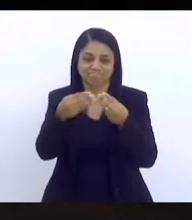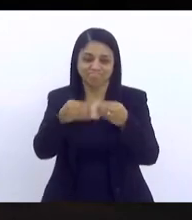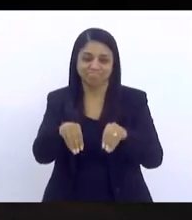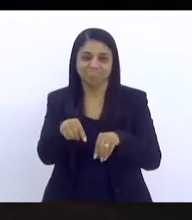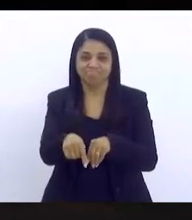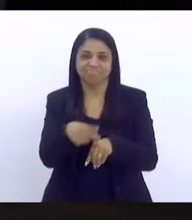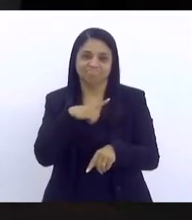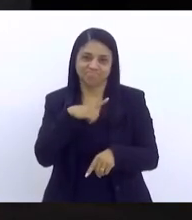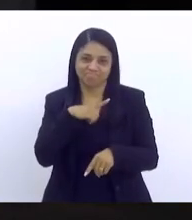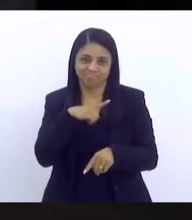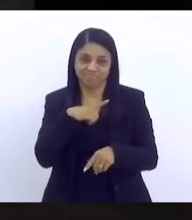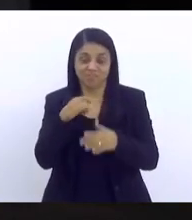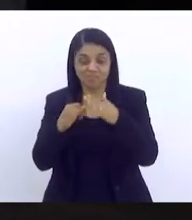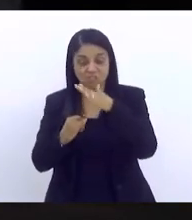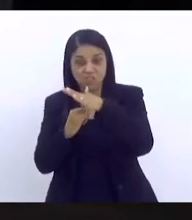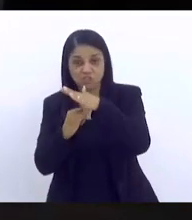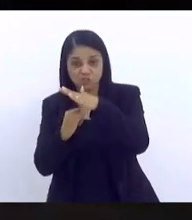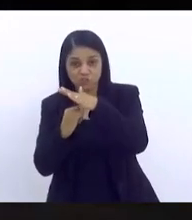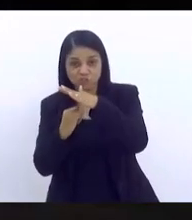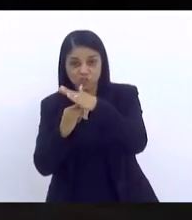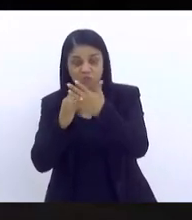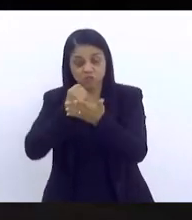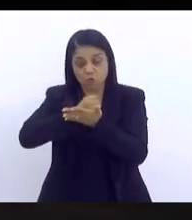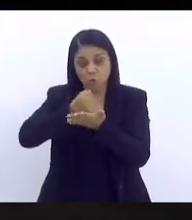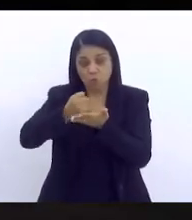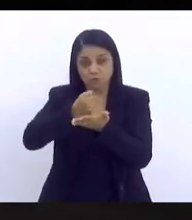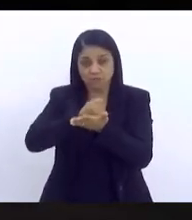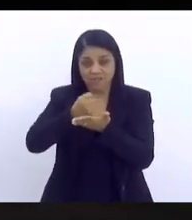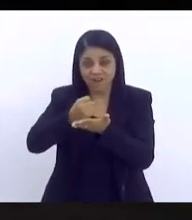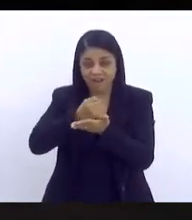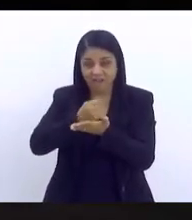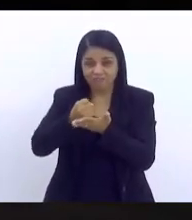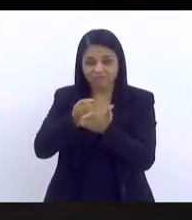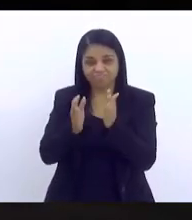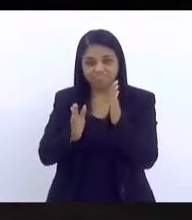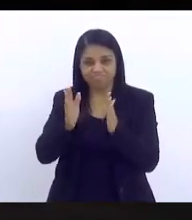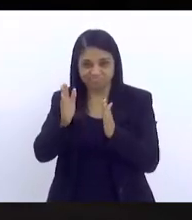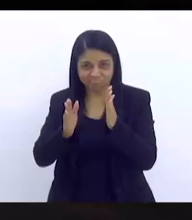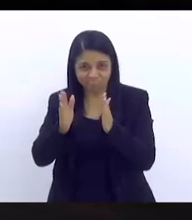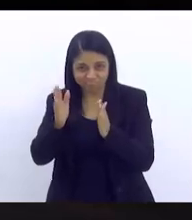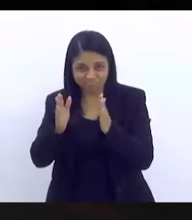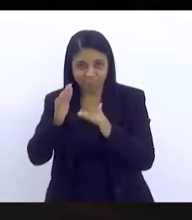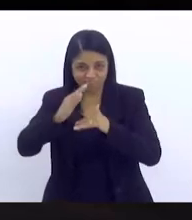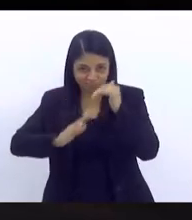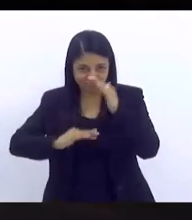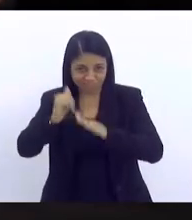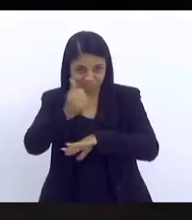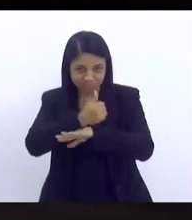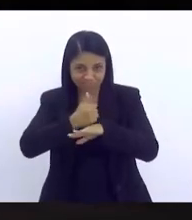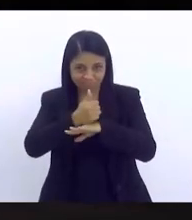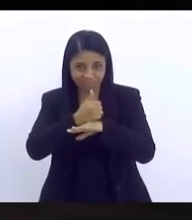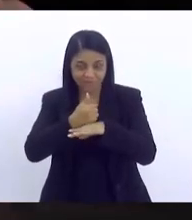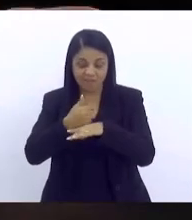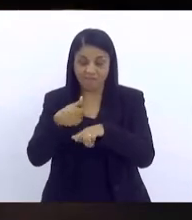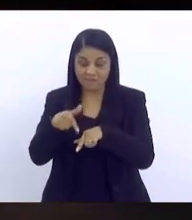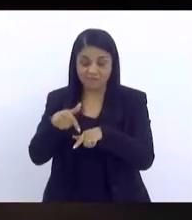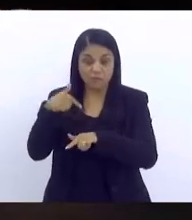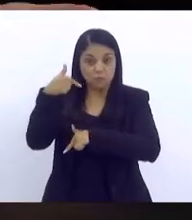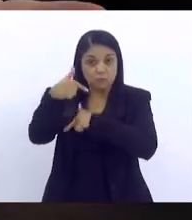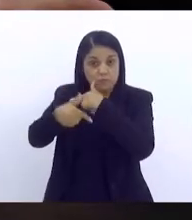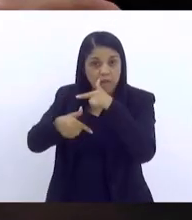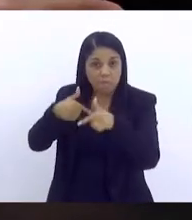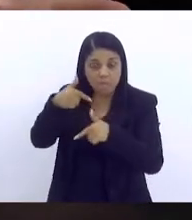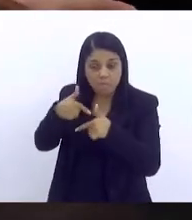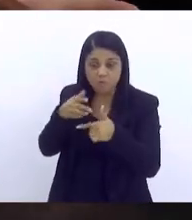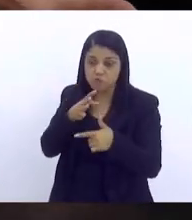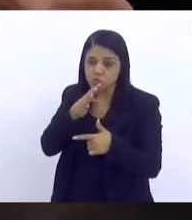São instituições que trabalham com contratos provisórios e que aí você faz todo um trabalho de investimento,